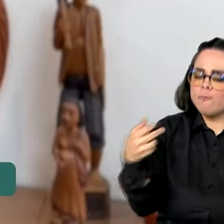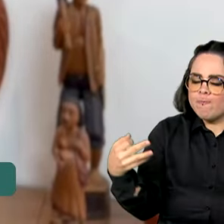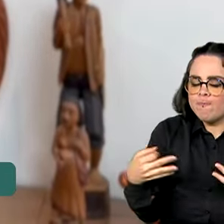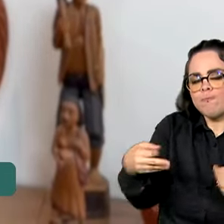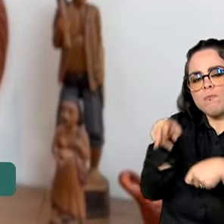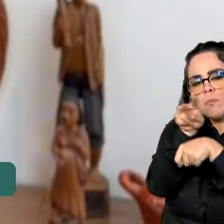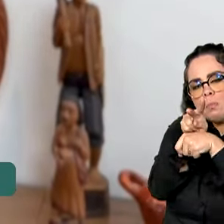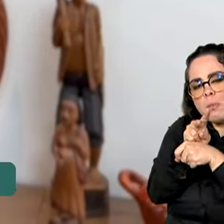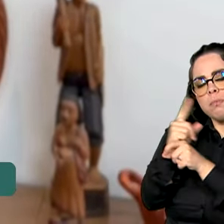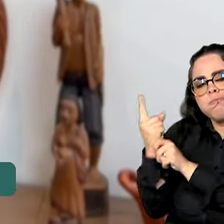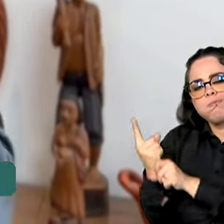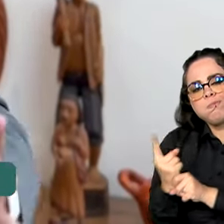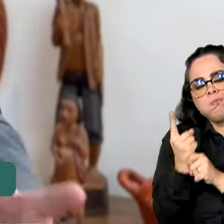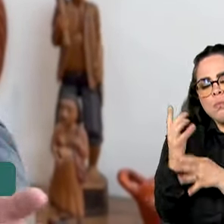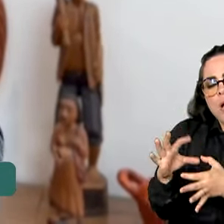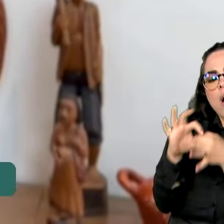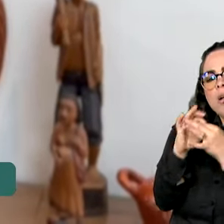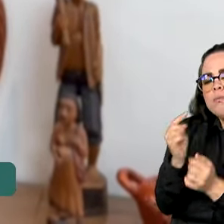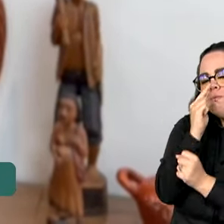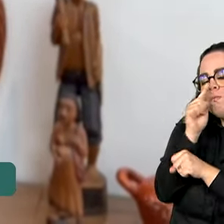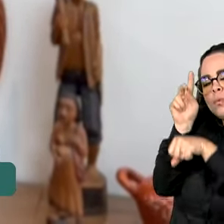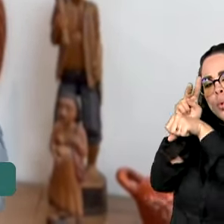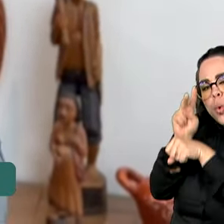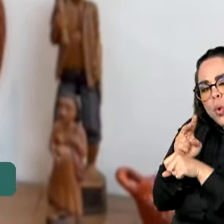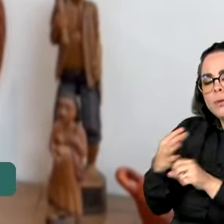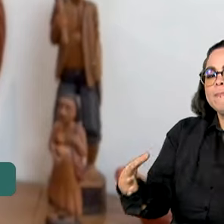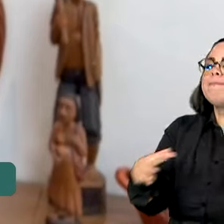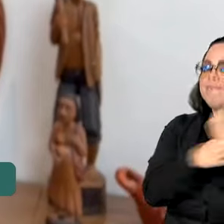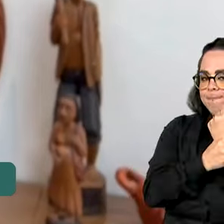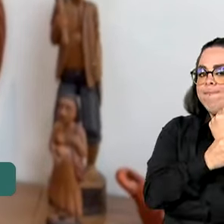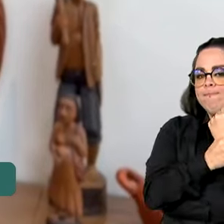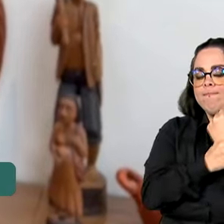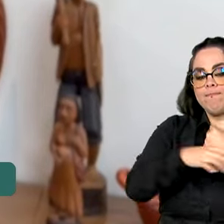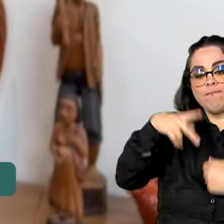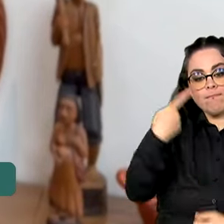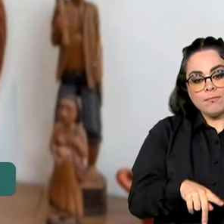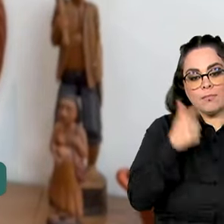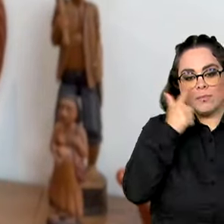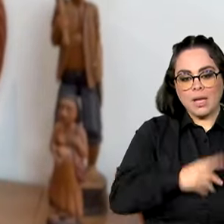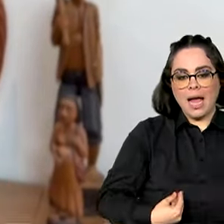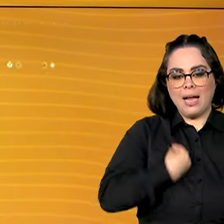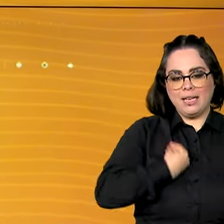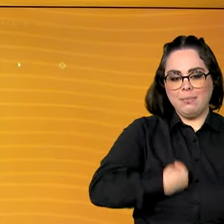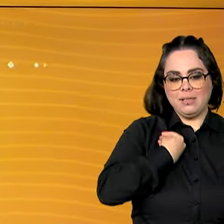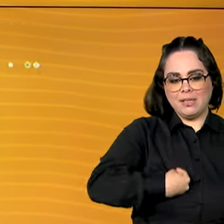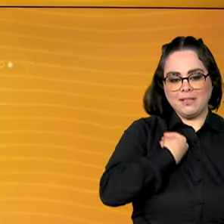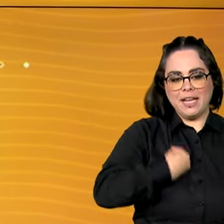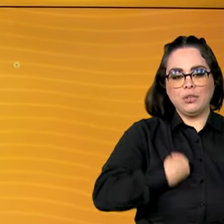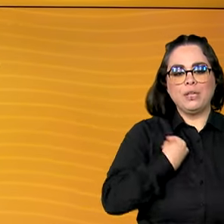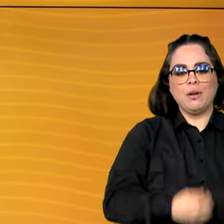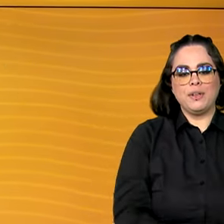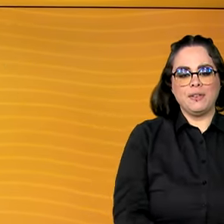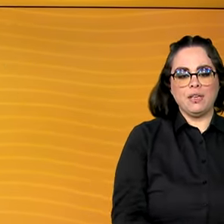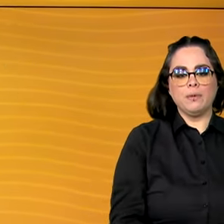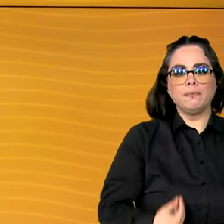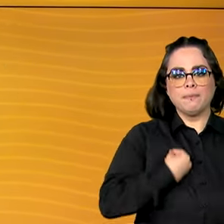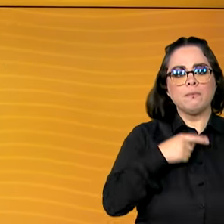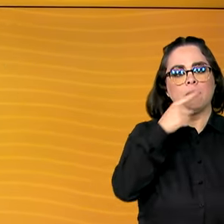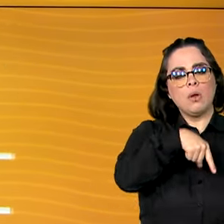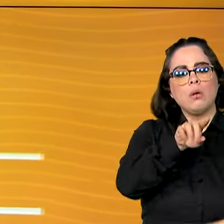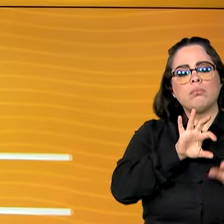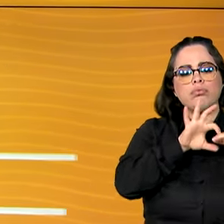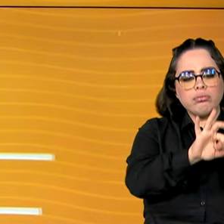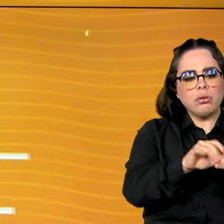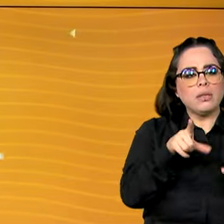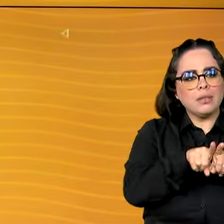a estas pessoas, todas as garantias para que aqui sejam bem recebidas. E esses repatriados